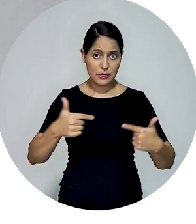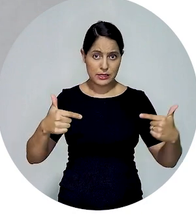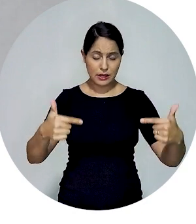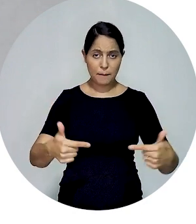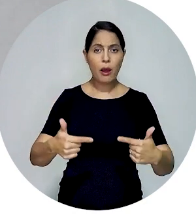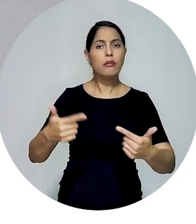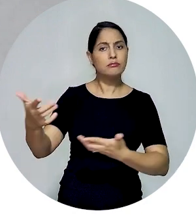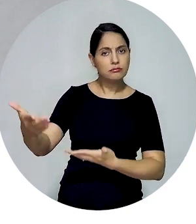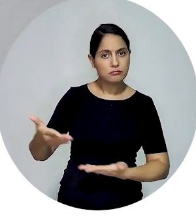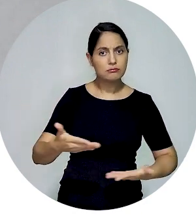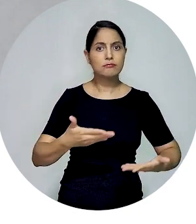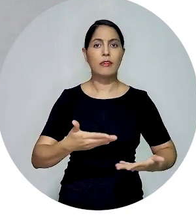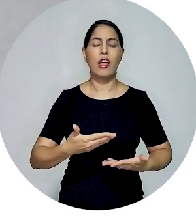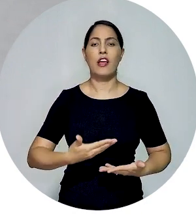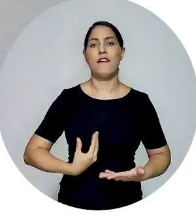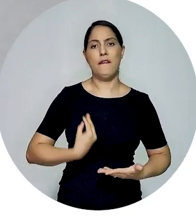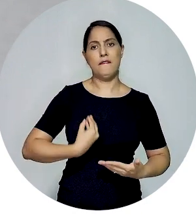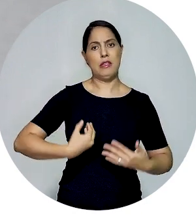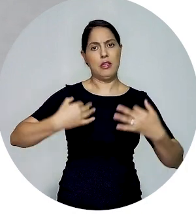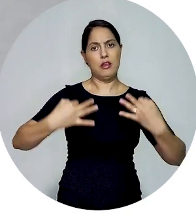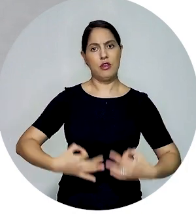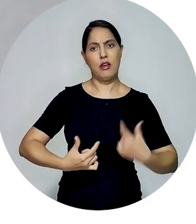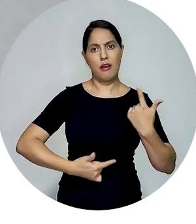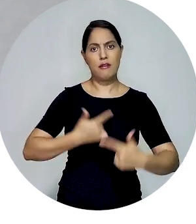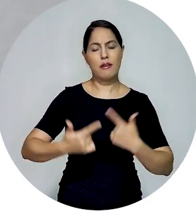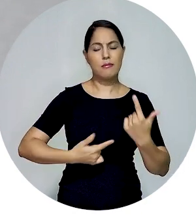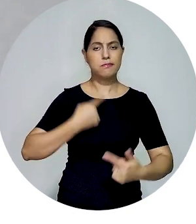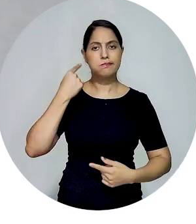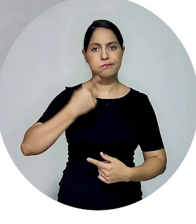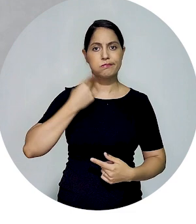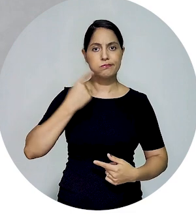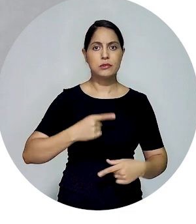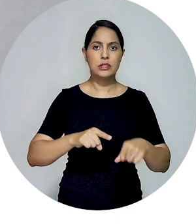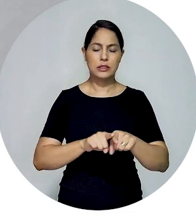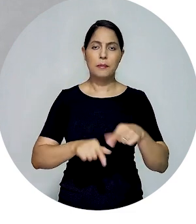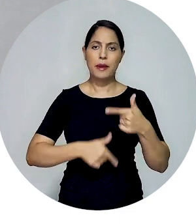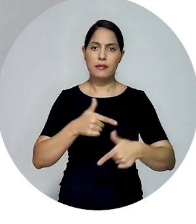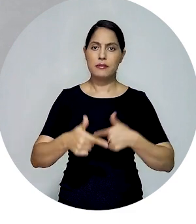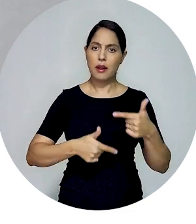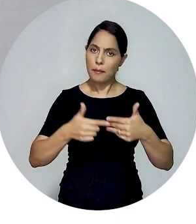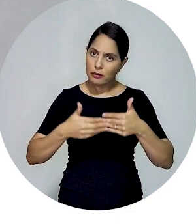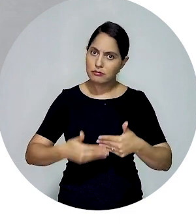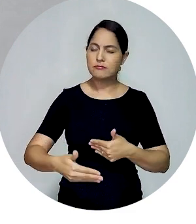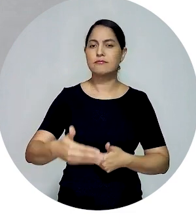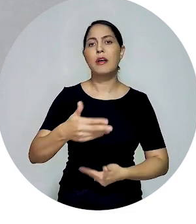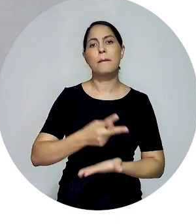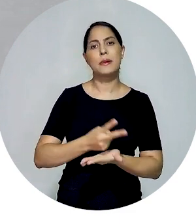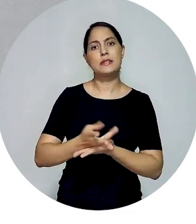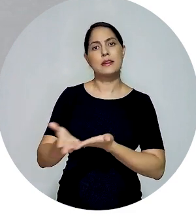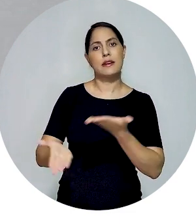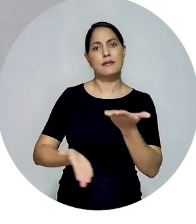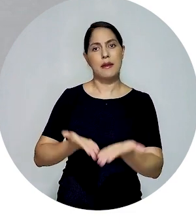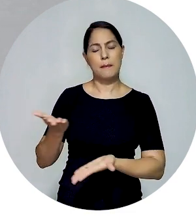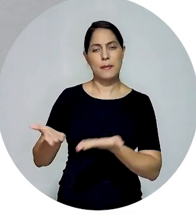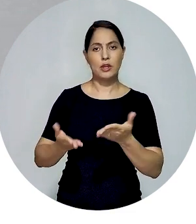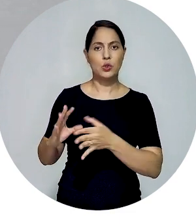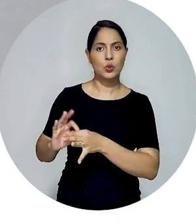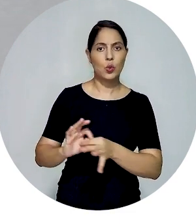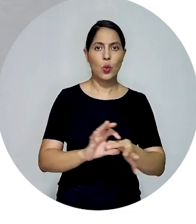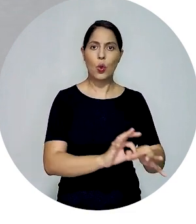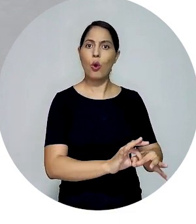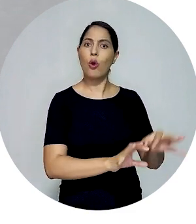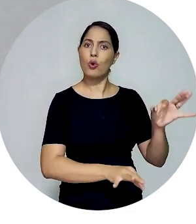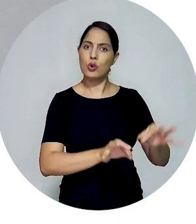da profissão com tratamento compatível com a dignidade da advocacia e condições adequadas ao seu desempenho. Esse